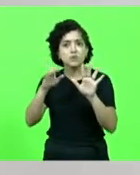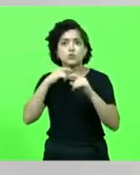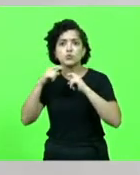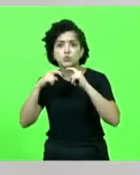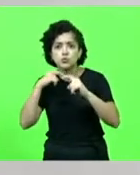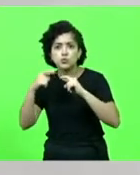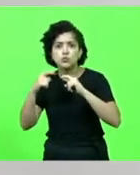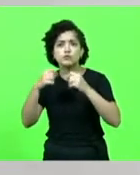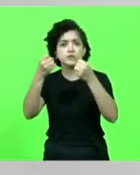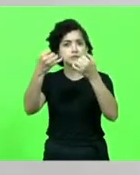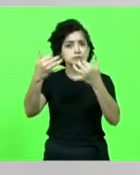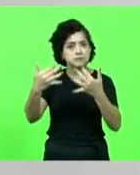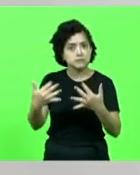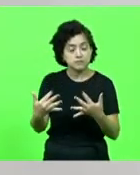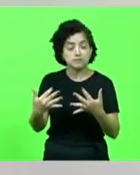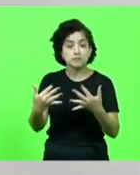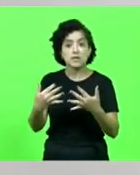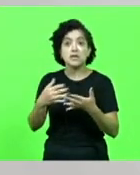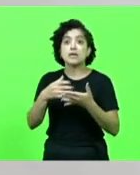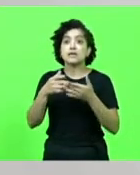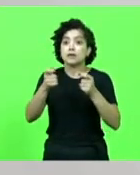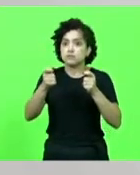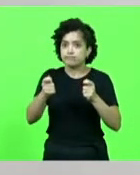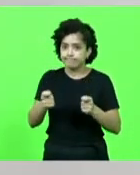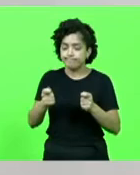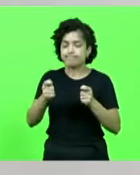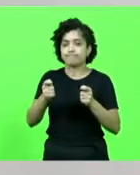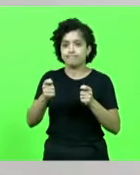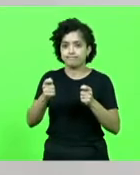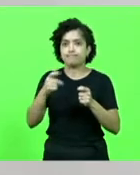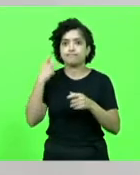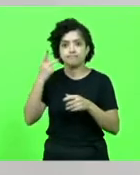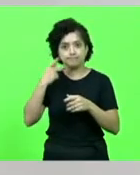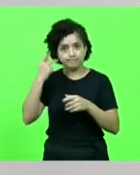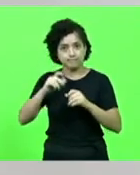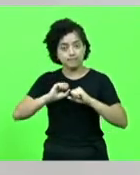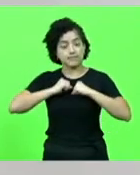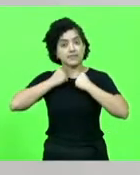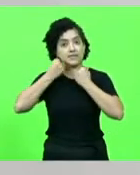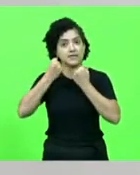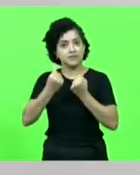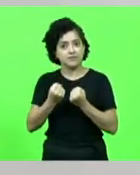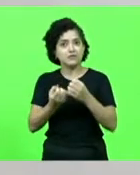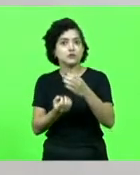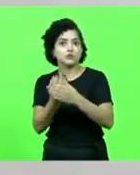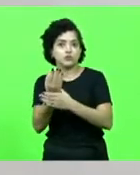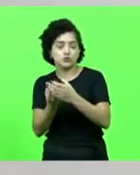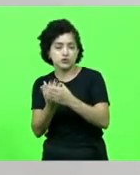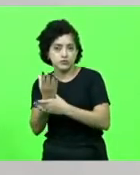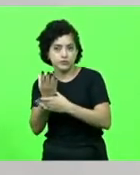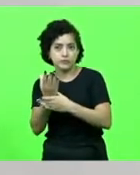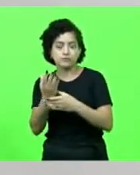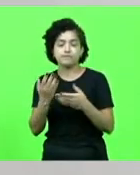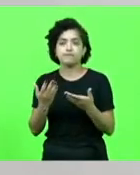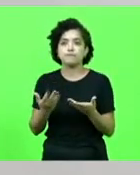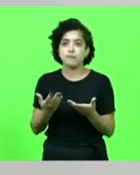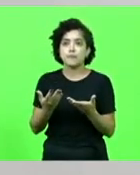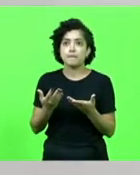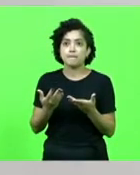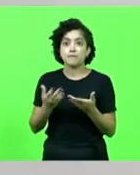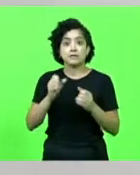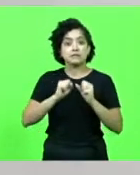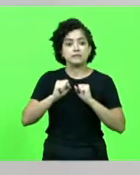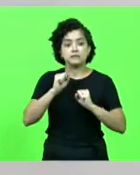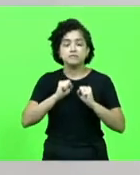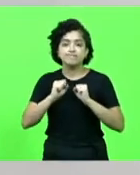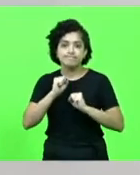como para afirmar nossa posição política em defesa do cultivo da macroalga. Criou-se, então, uma expectativa